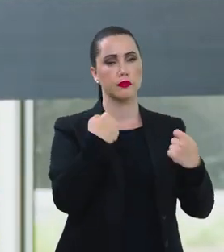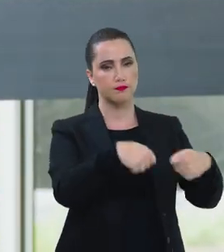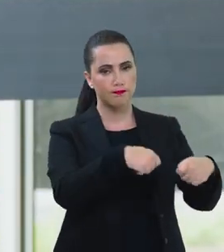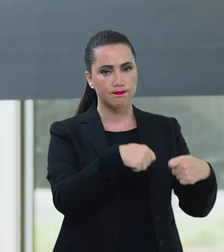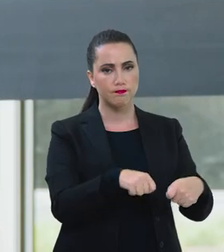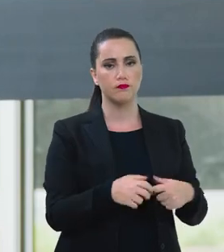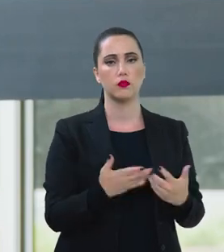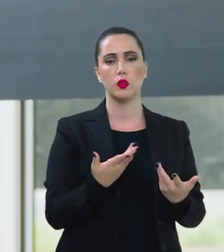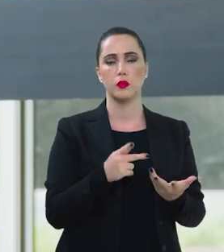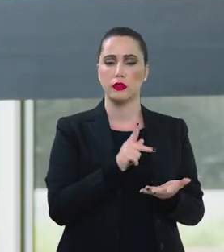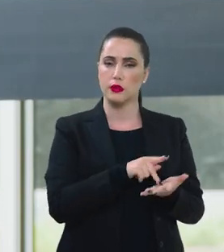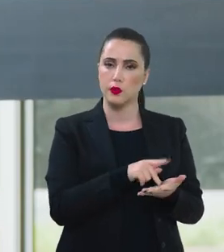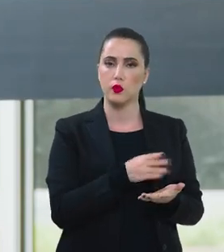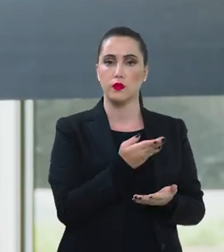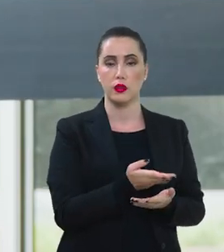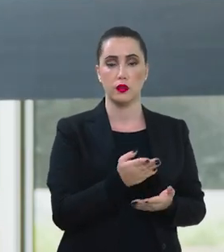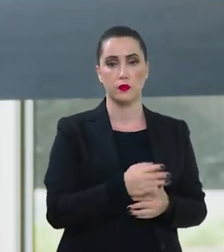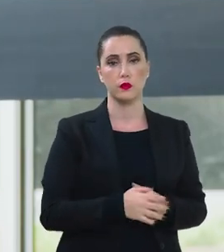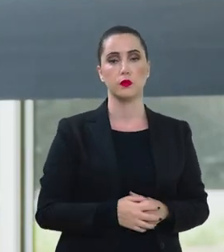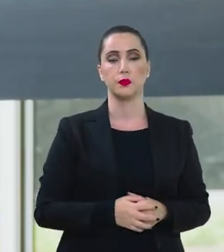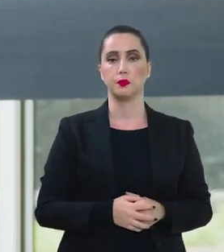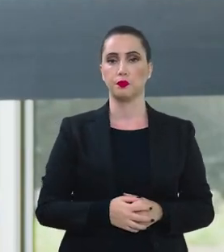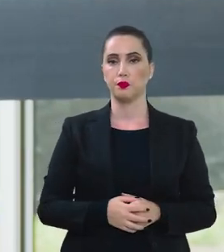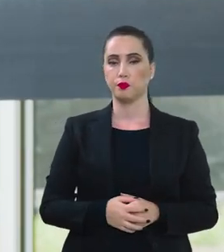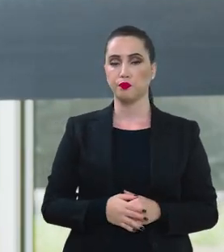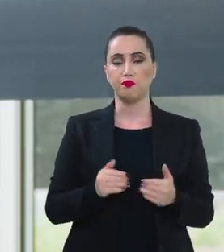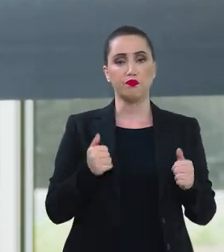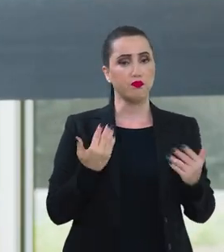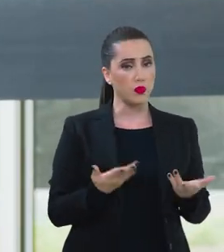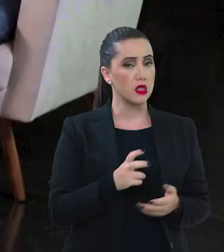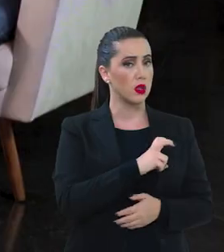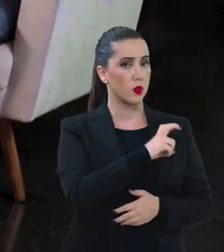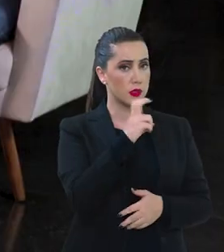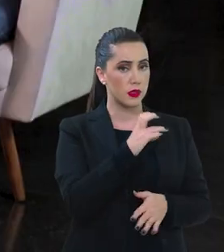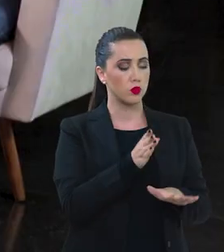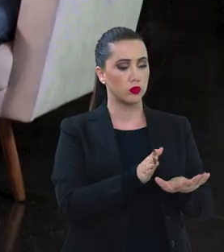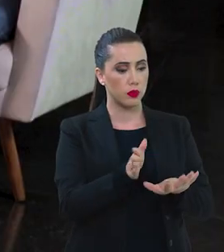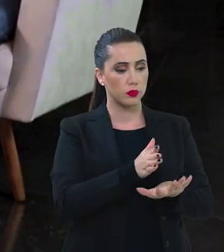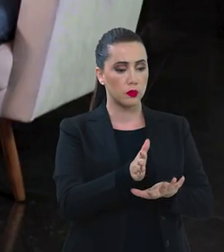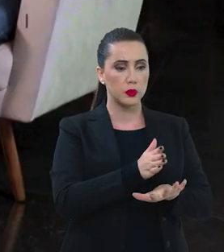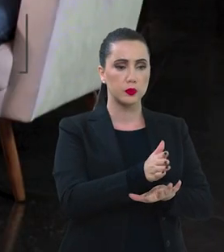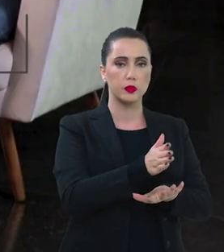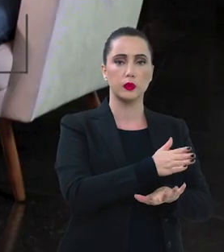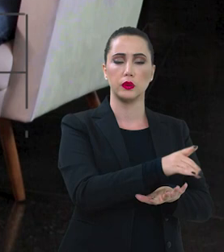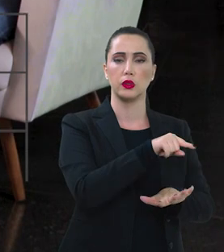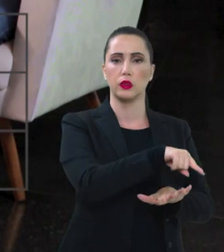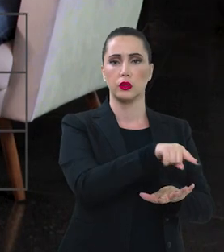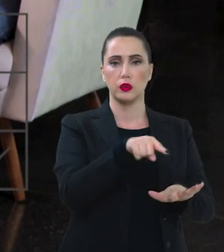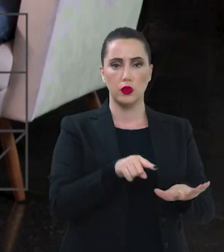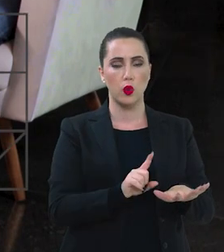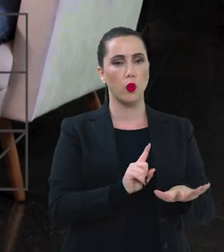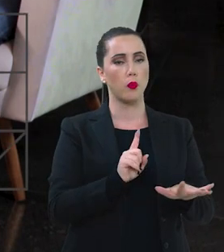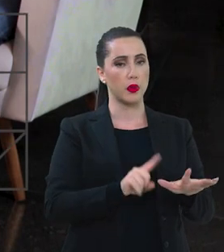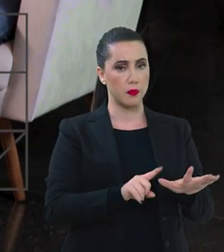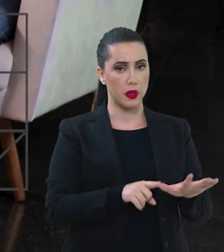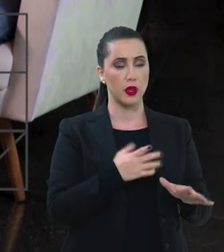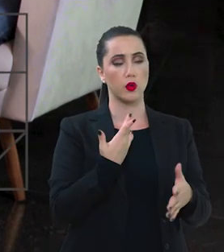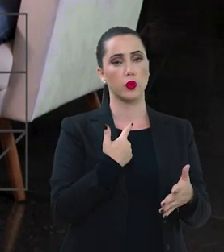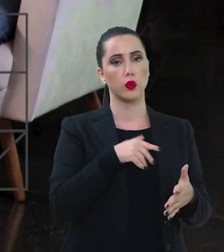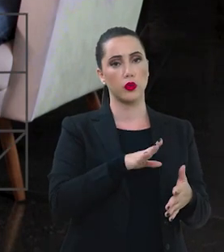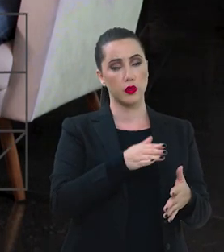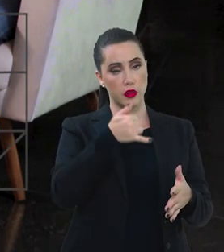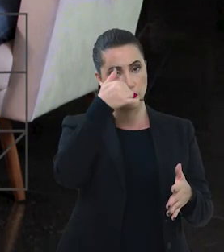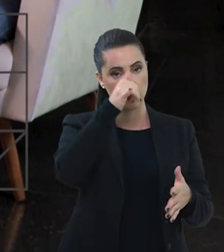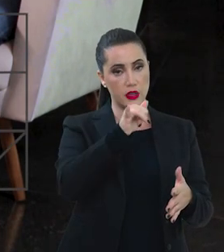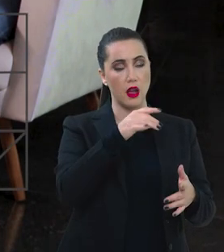territórios em que elas, de fato, precisam ser implementadas. Então, os cinco eixos do Pronace hoje, o